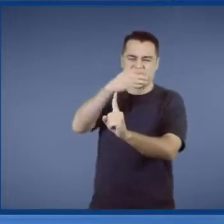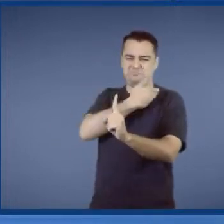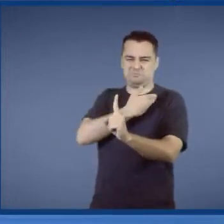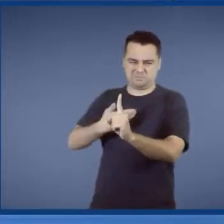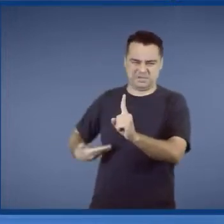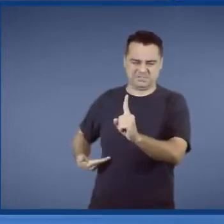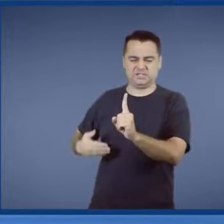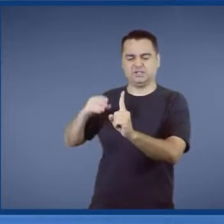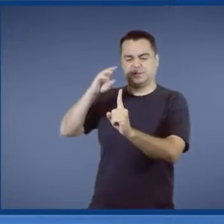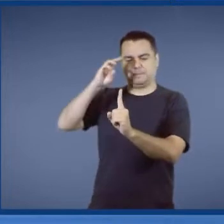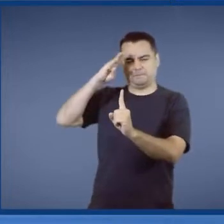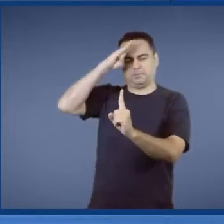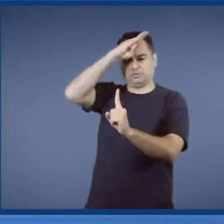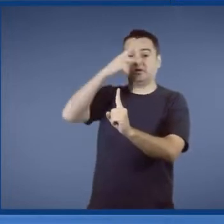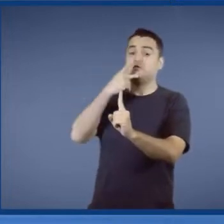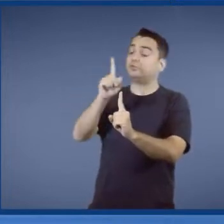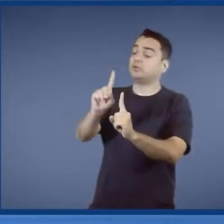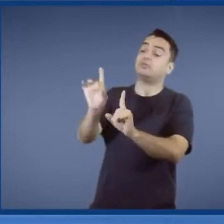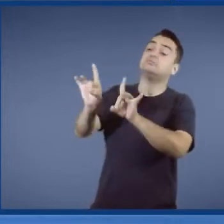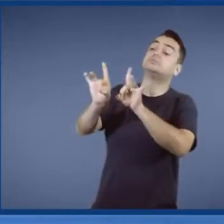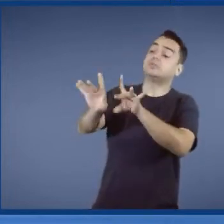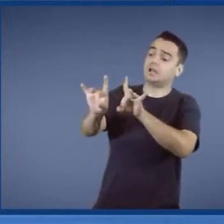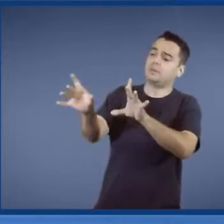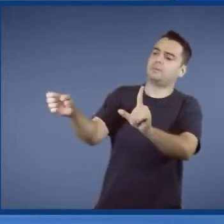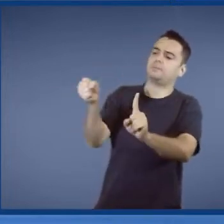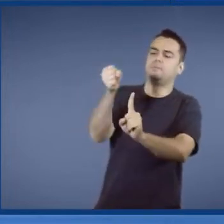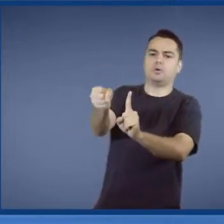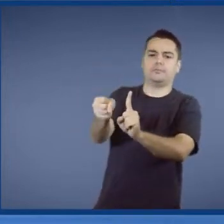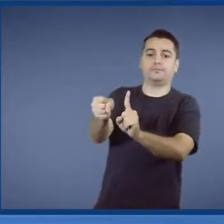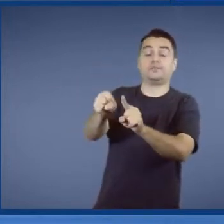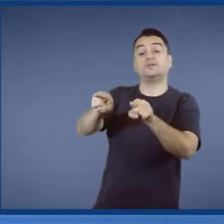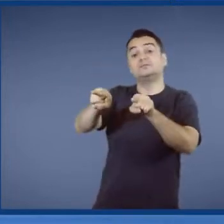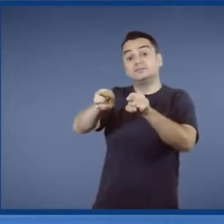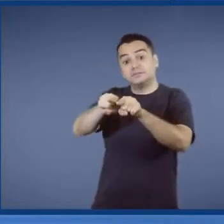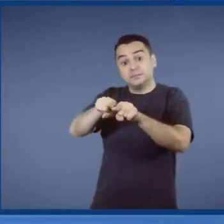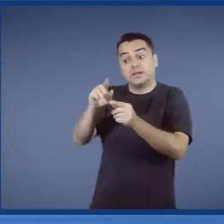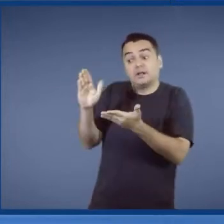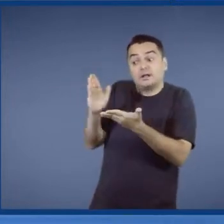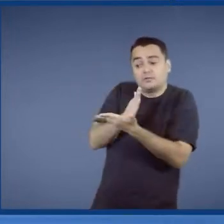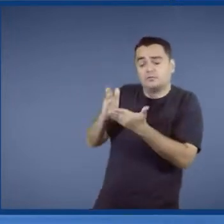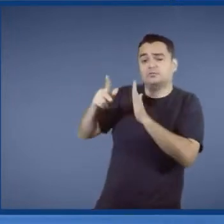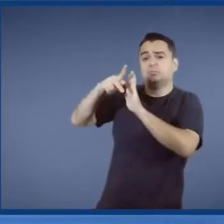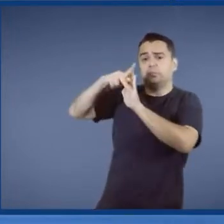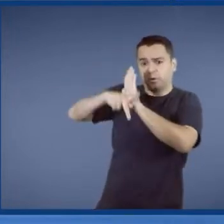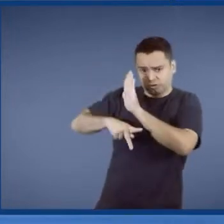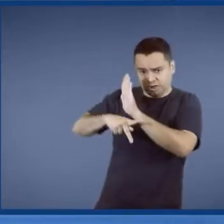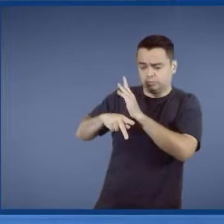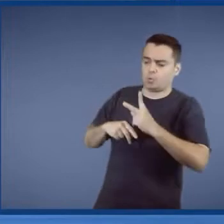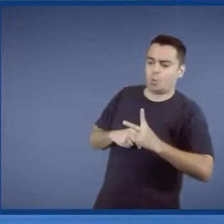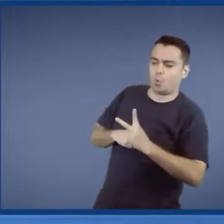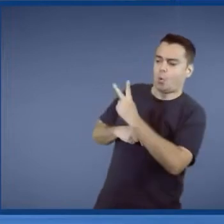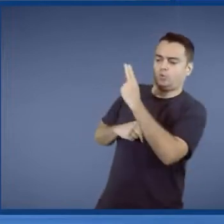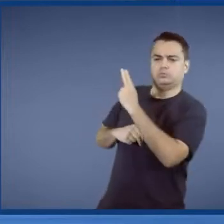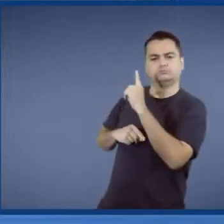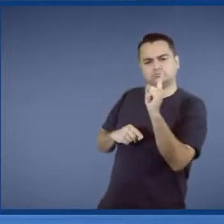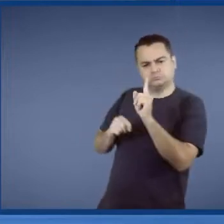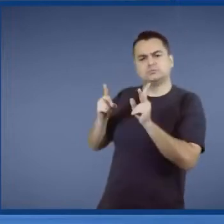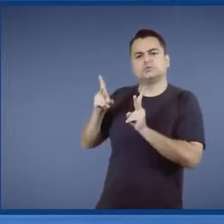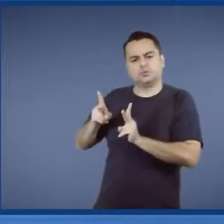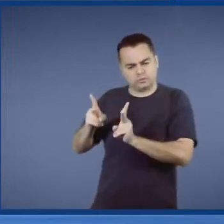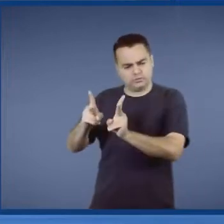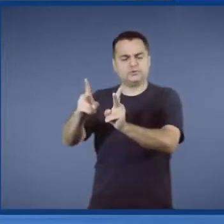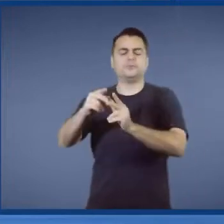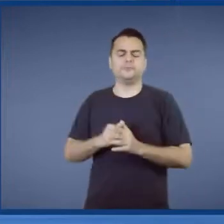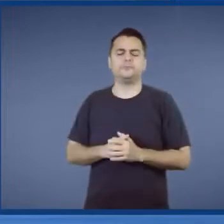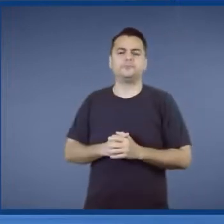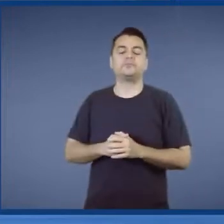técnicos. Aliás, ele não descontinuou projetos. Ele manteve equipes. E ele tratou a infraestrutura como uma questão